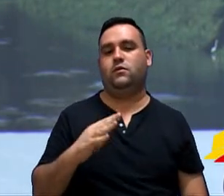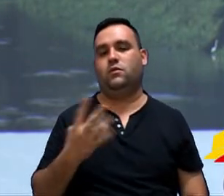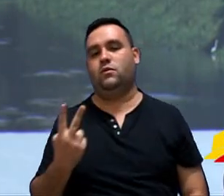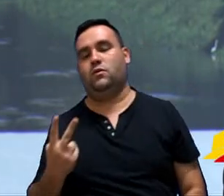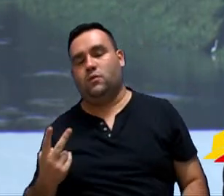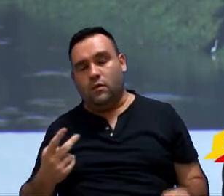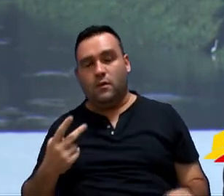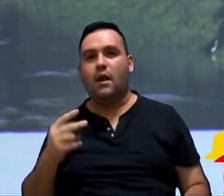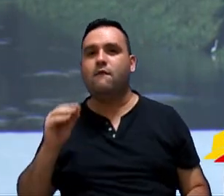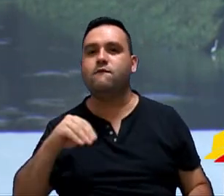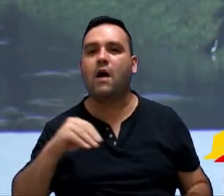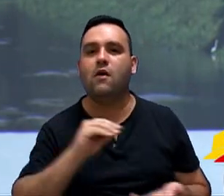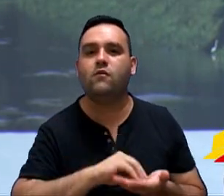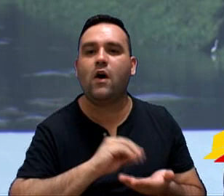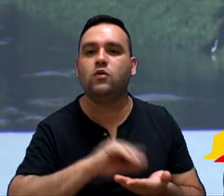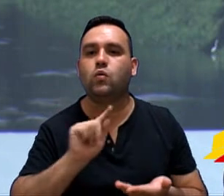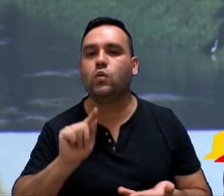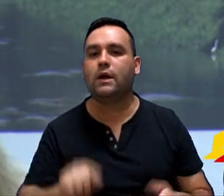O que mais que falta?